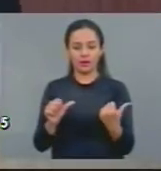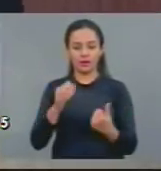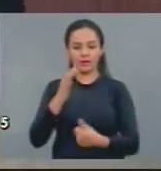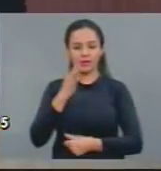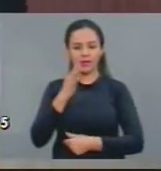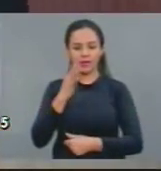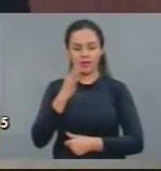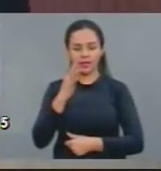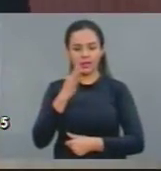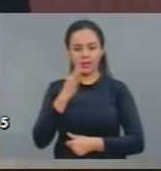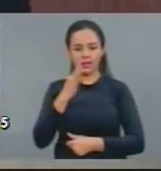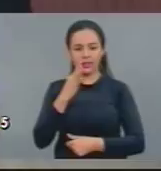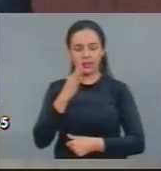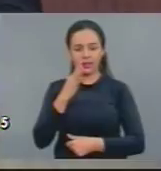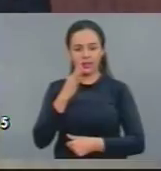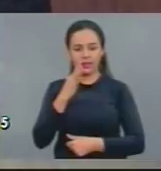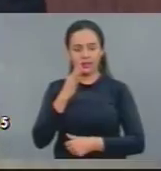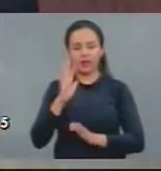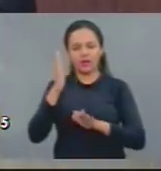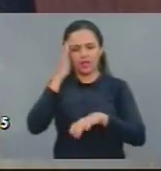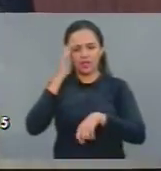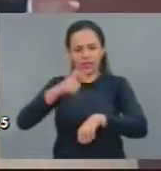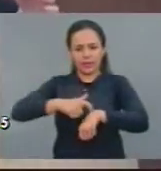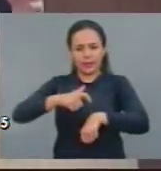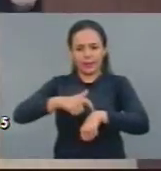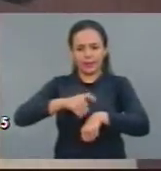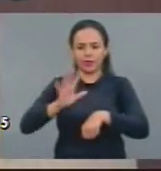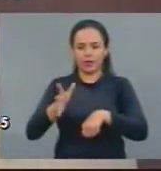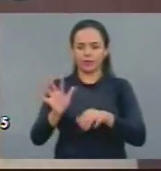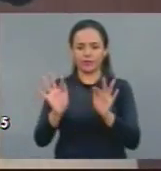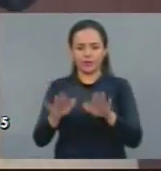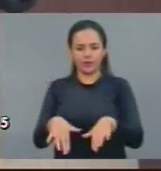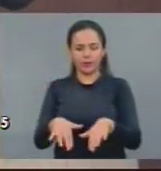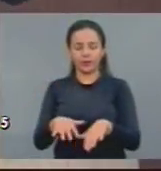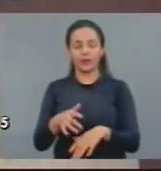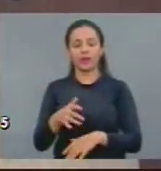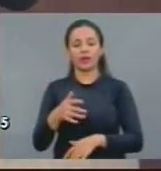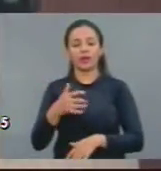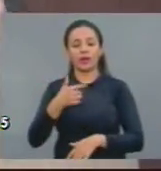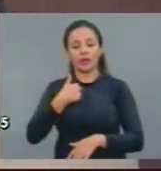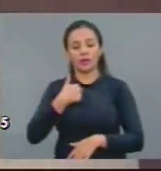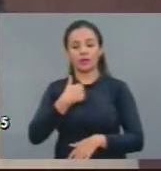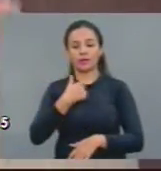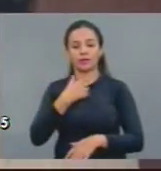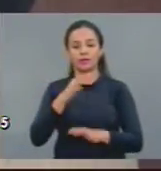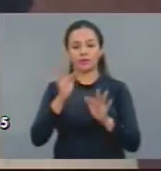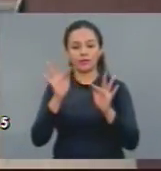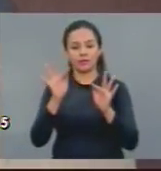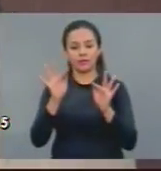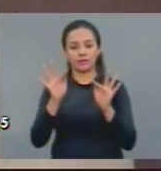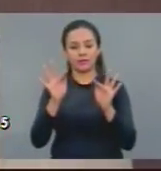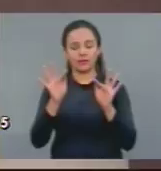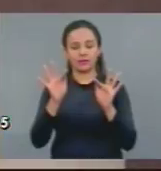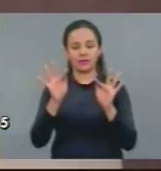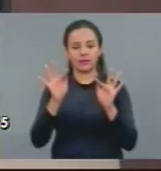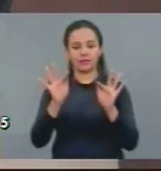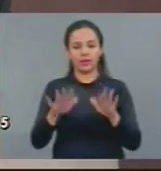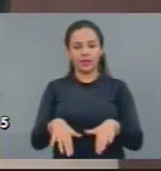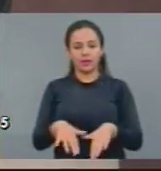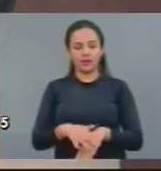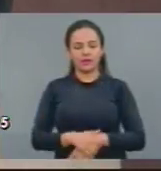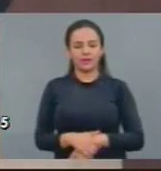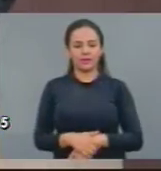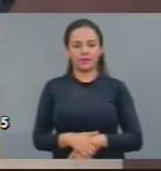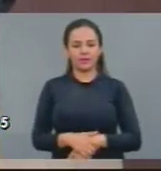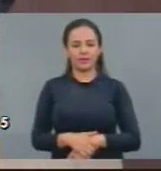eu compreendo... Eu compreendo que o tempo se exauriu. Queria finalizar, e, obviamente, acolherei a parte do